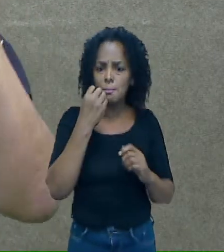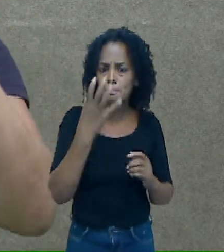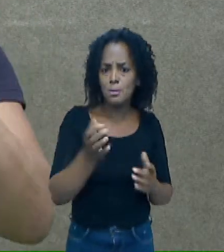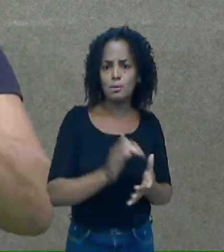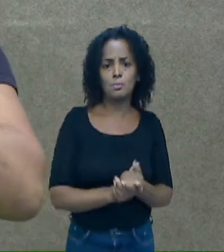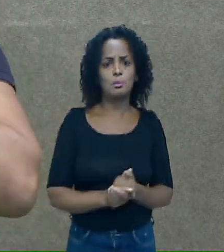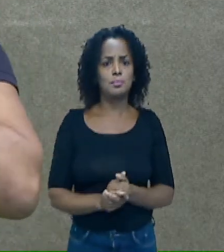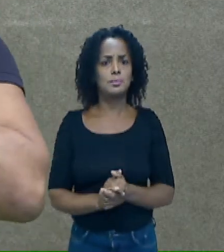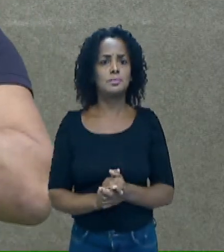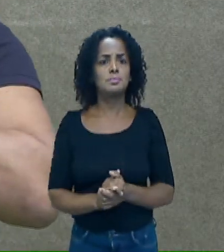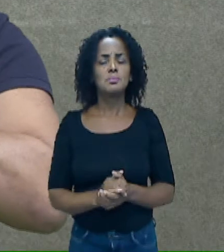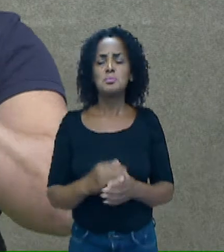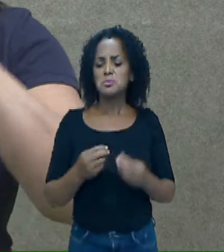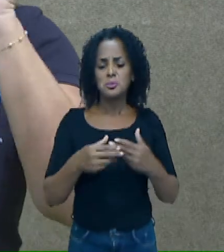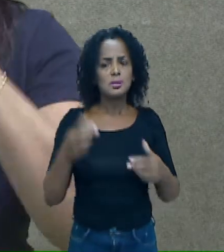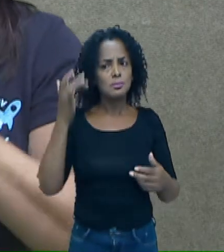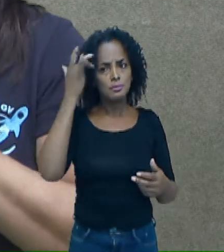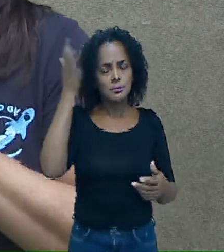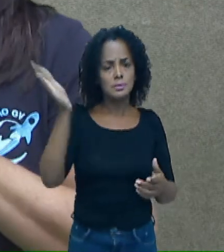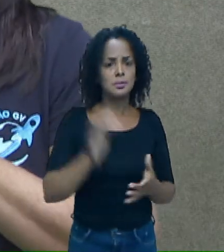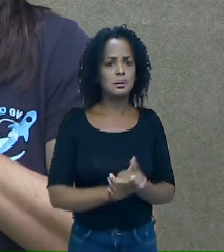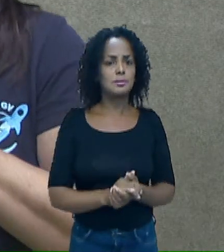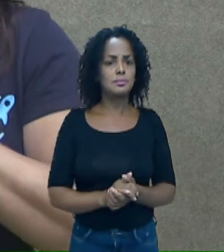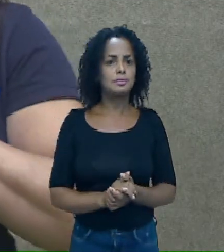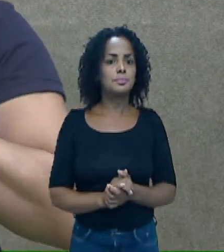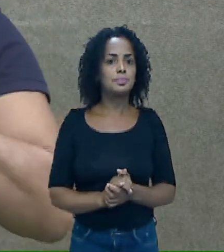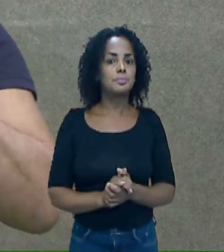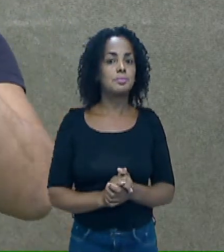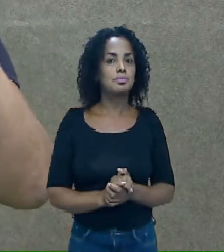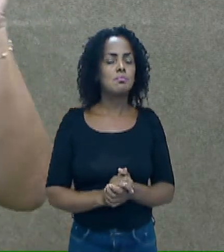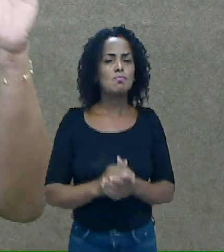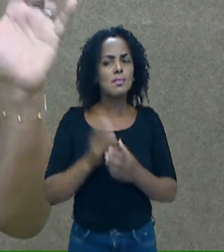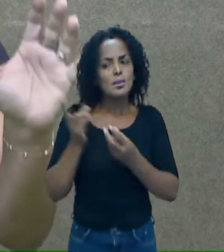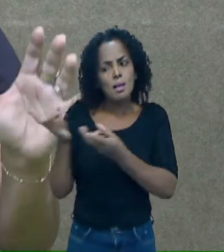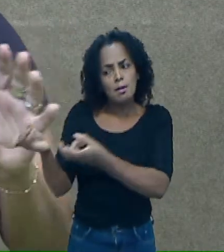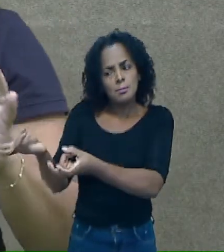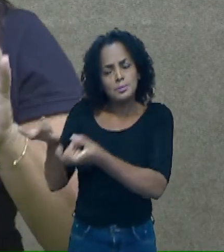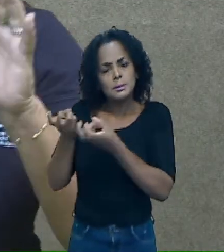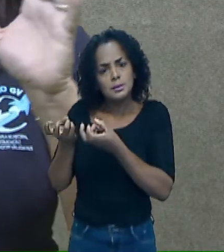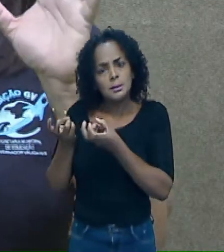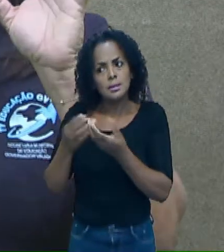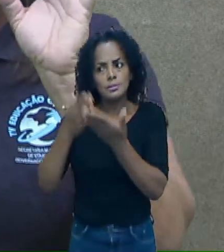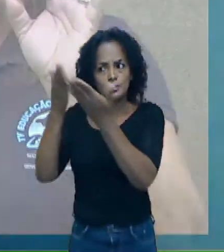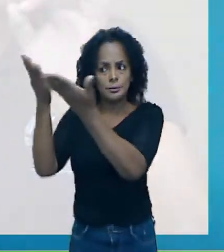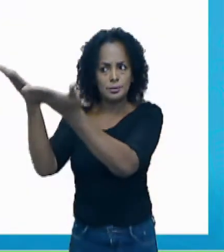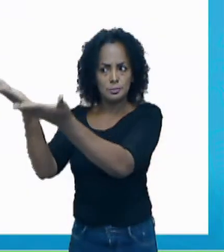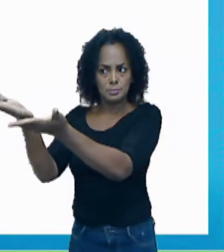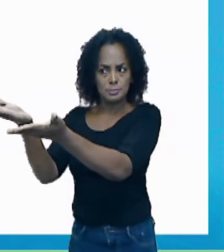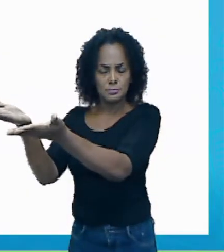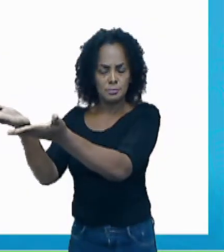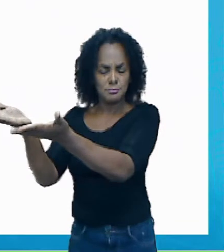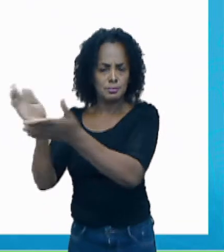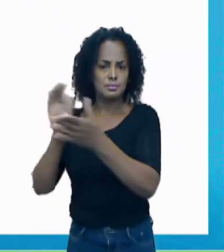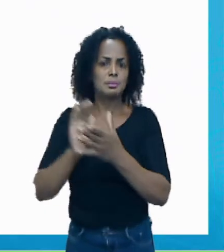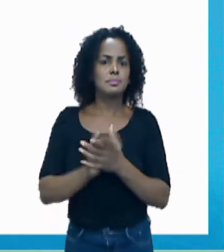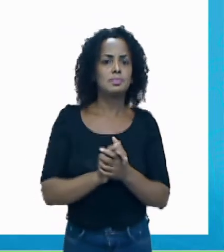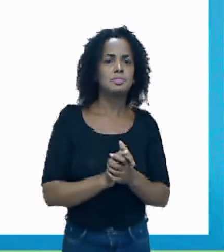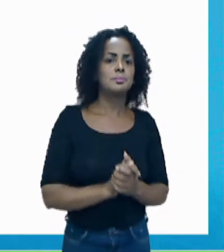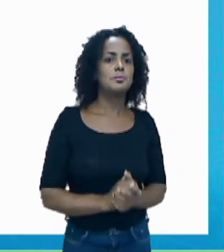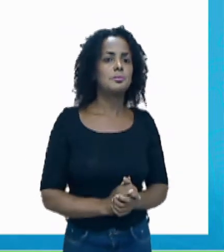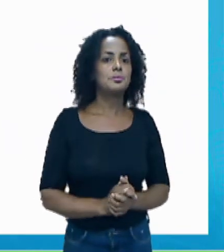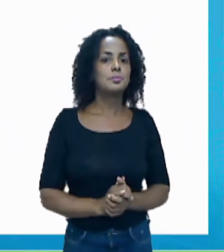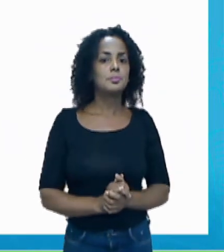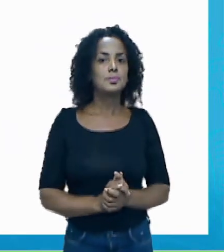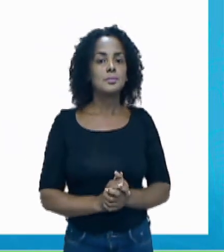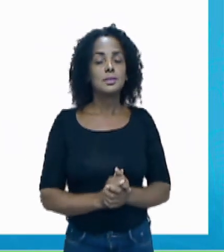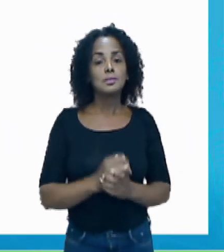coisas muito fáceis. Vamos lá. Observem a figura, observe bem a figura que está aí.